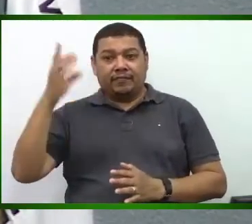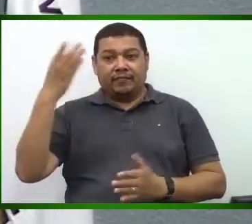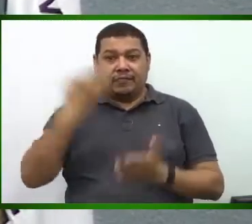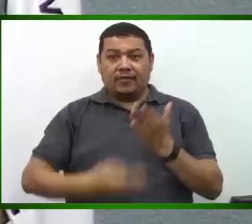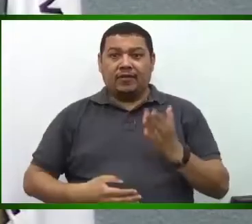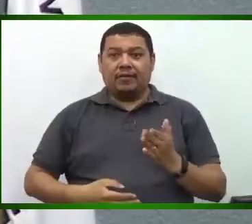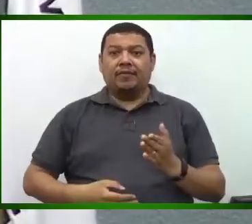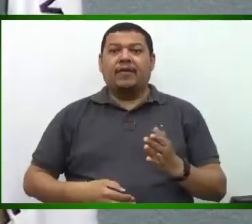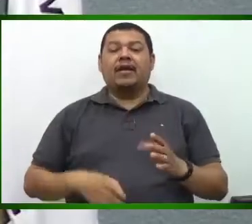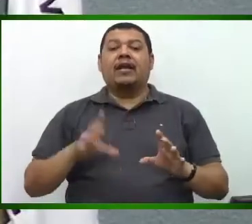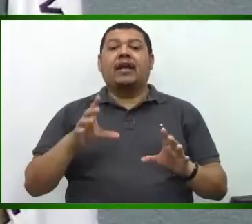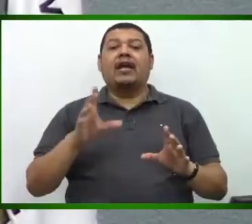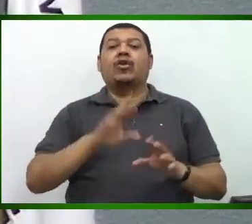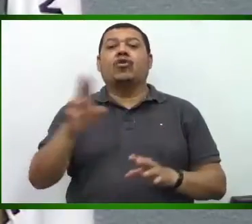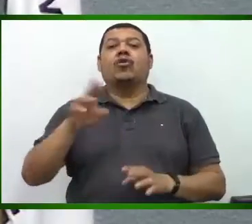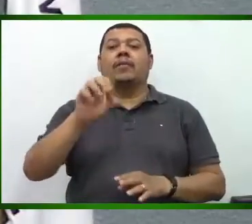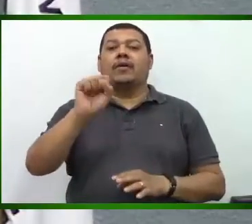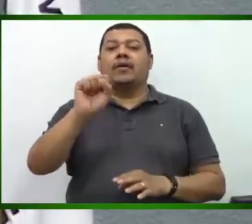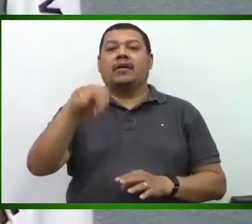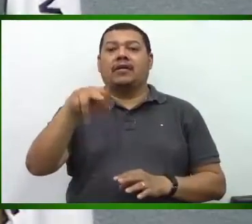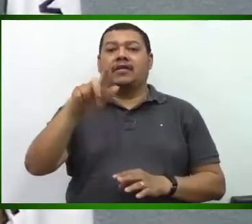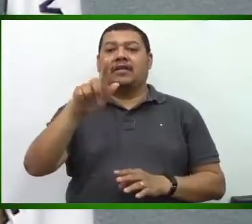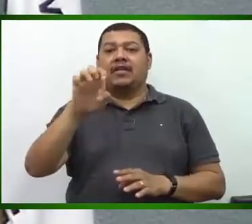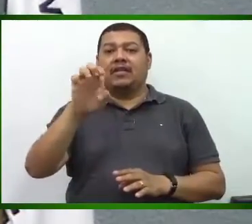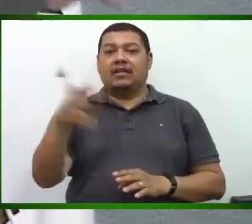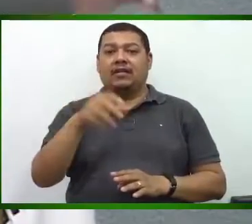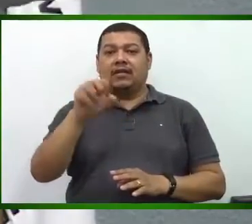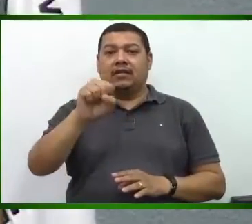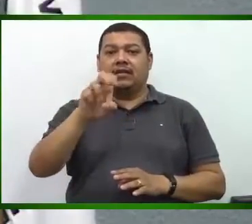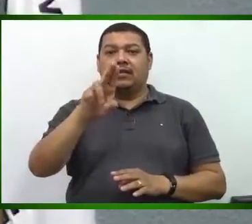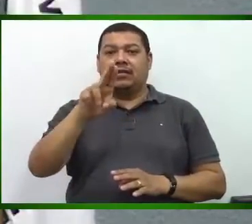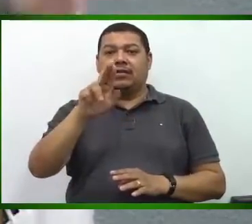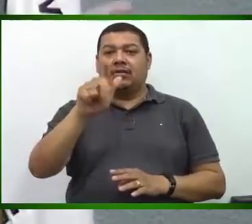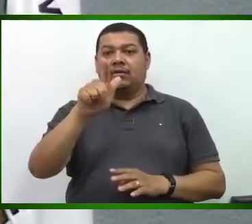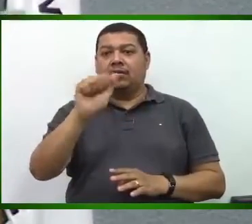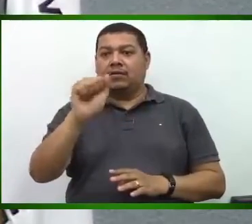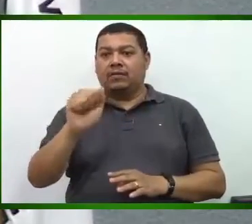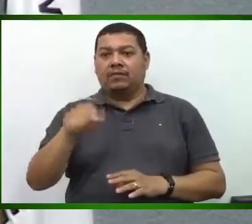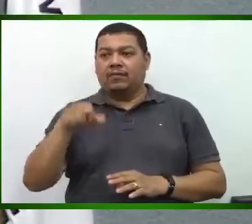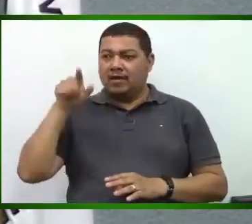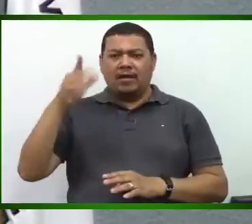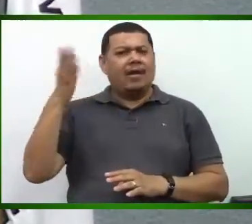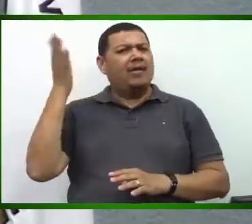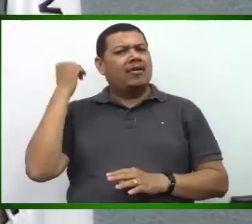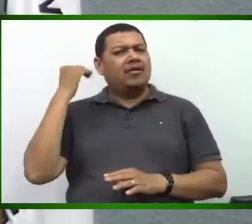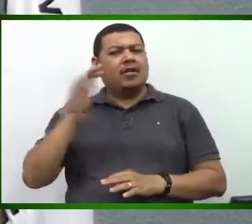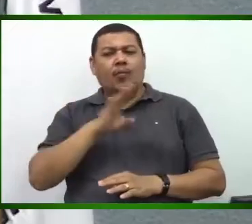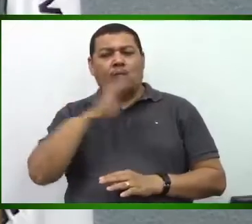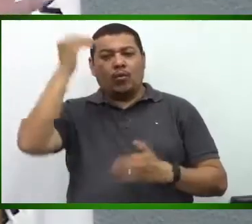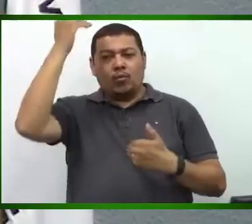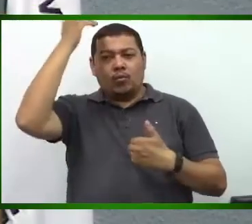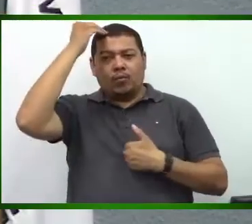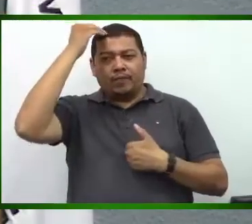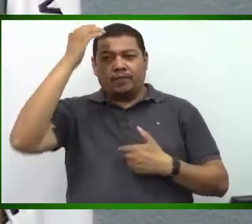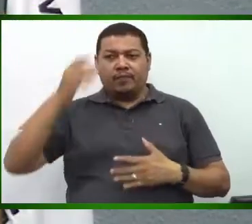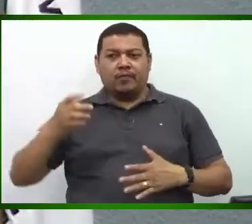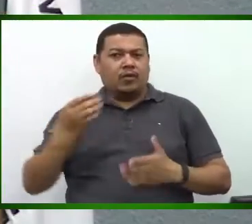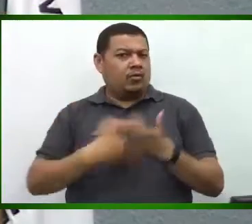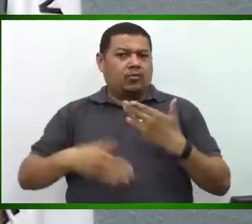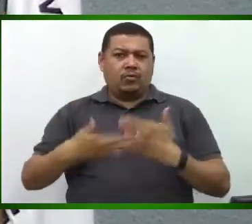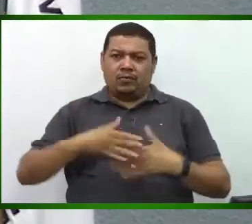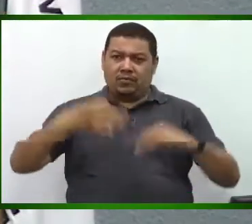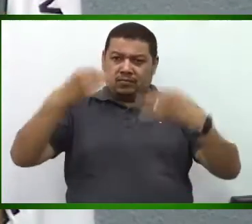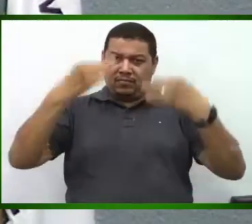Sangue Suga, naquela época, não ouvia, não falava, estava tudo certo.